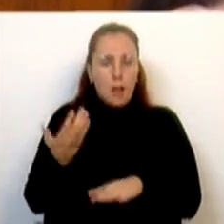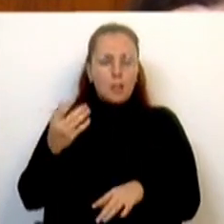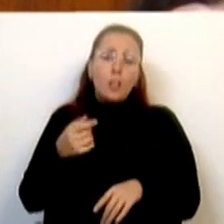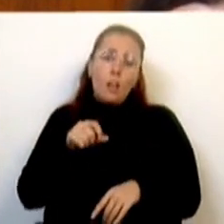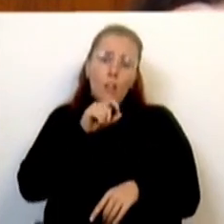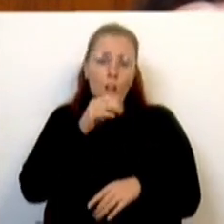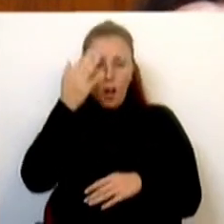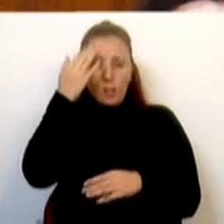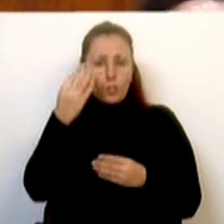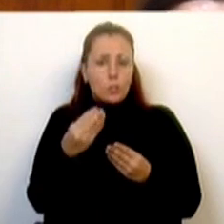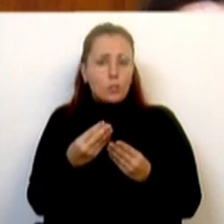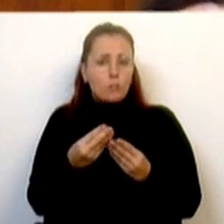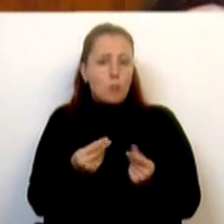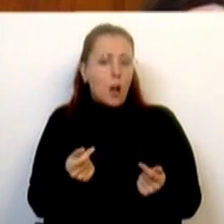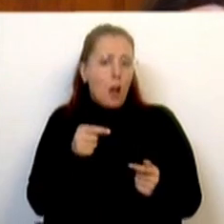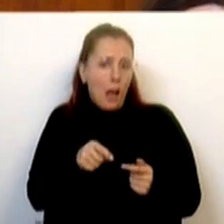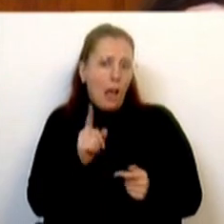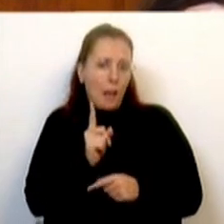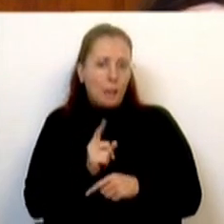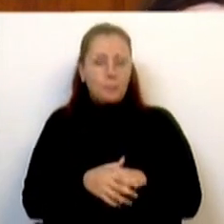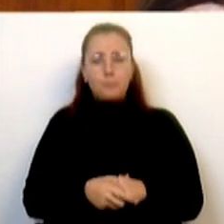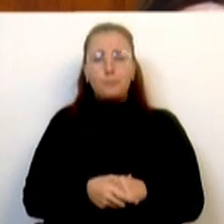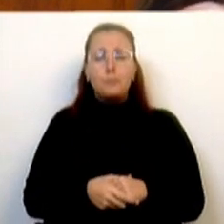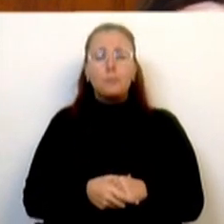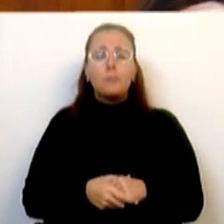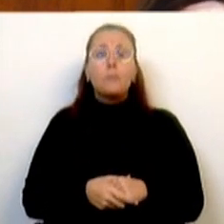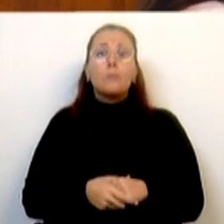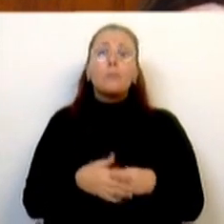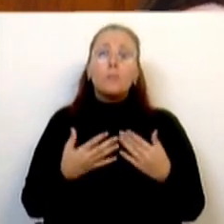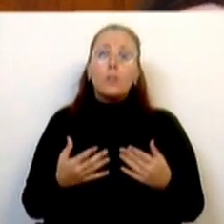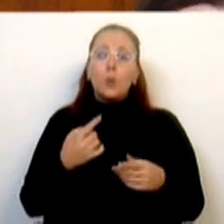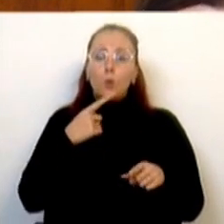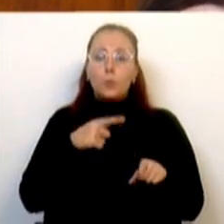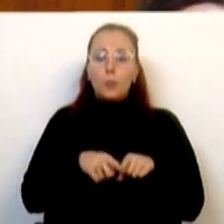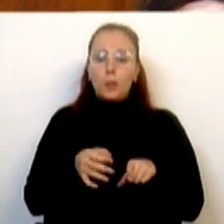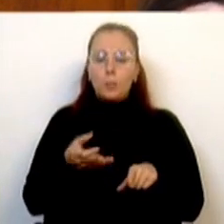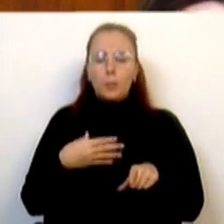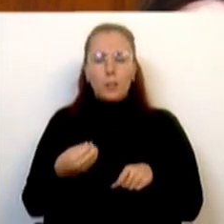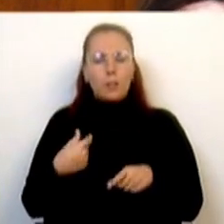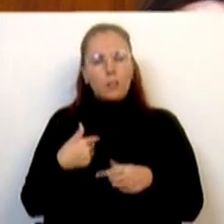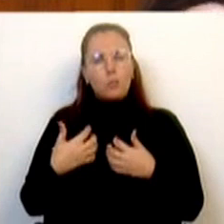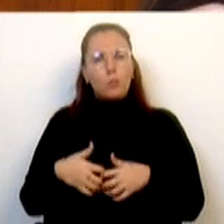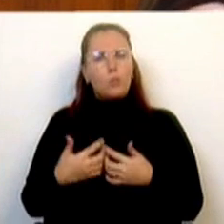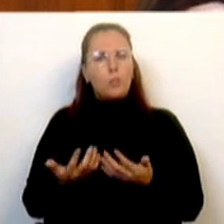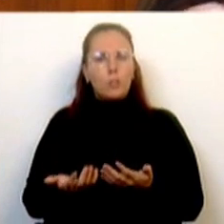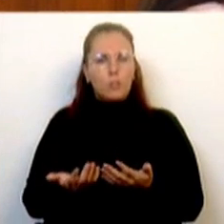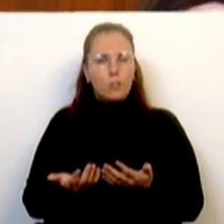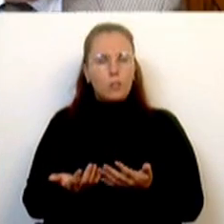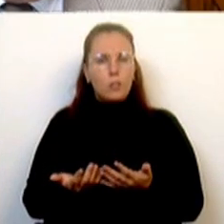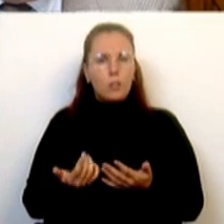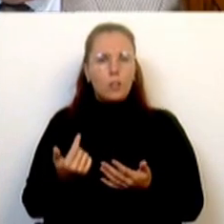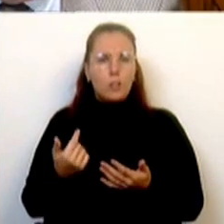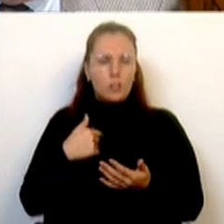solução de facto para esta Europa alargada. Quanto ao Sr. Deputado Pedro Senha, o Sr. Deputado fiquei com uma enorme dúvida. O Sr. Deputado aqui,